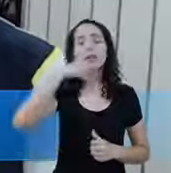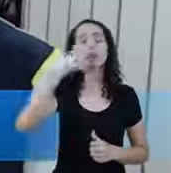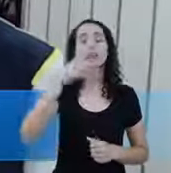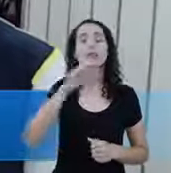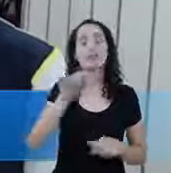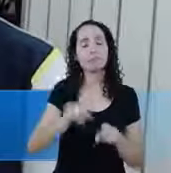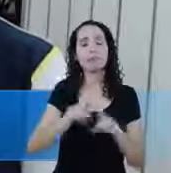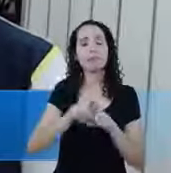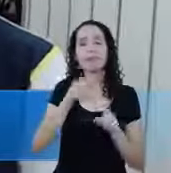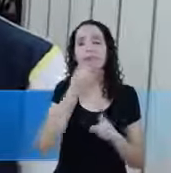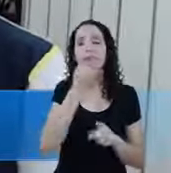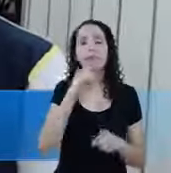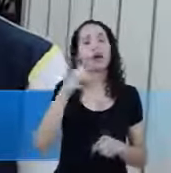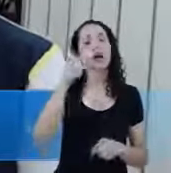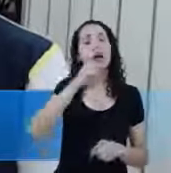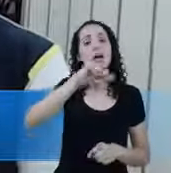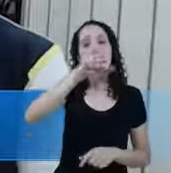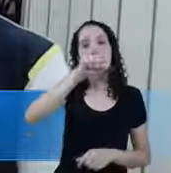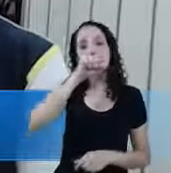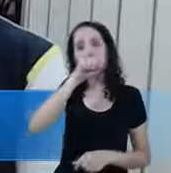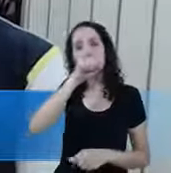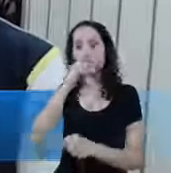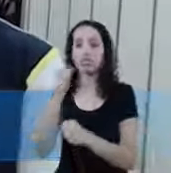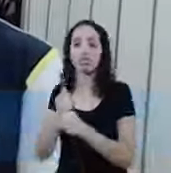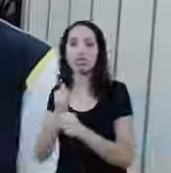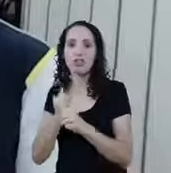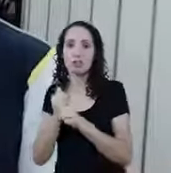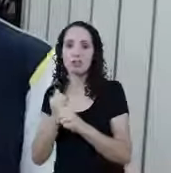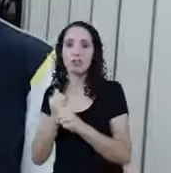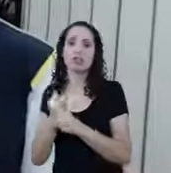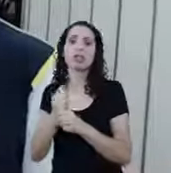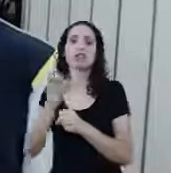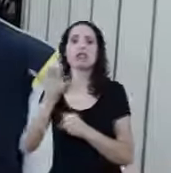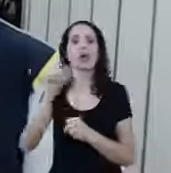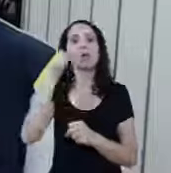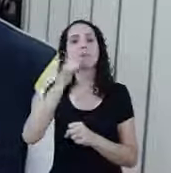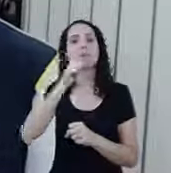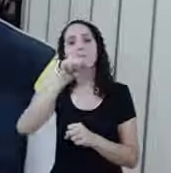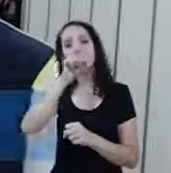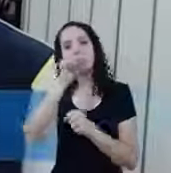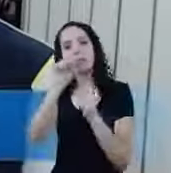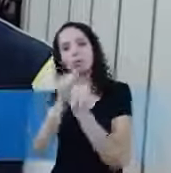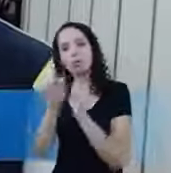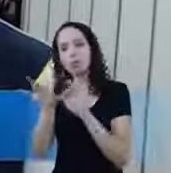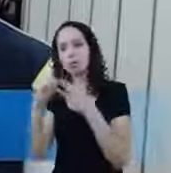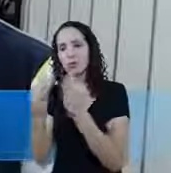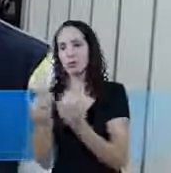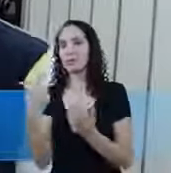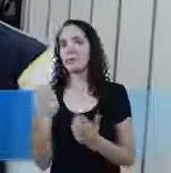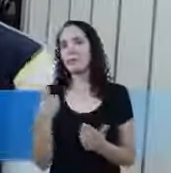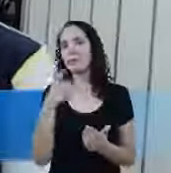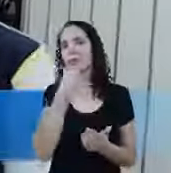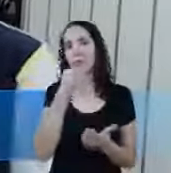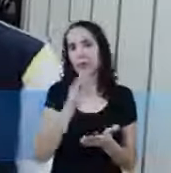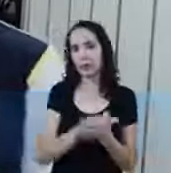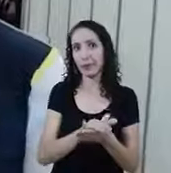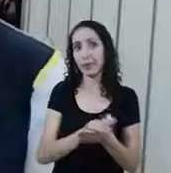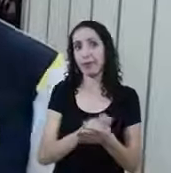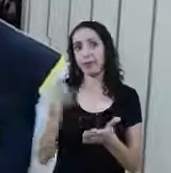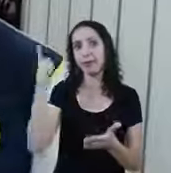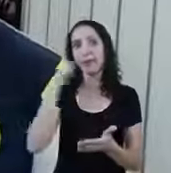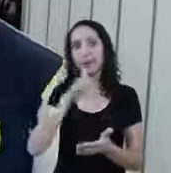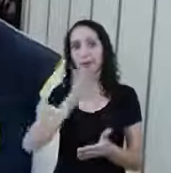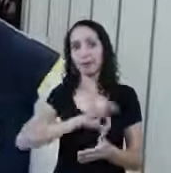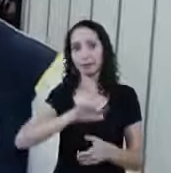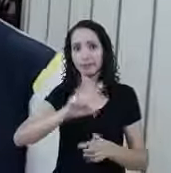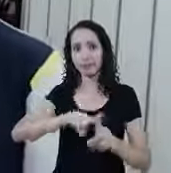mães de família Que elas são Provedoras do lar Vai ter esse benefício Esse auxílio Em dobro Ou seja